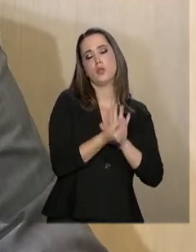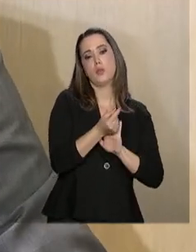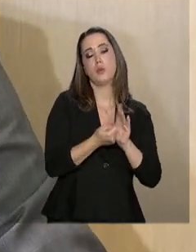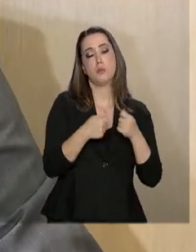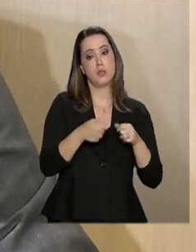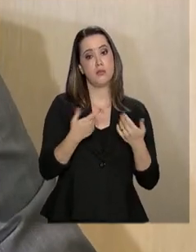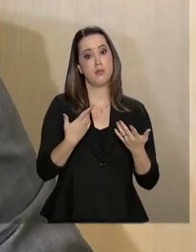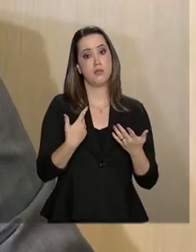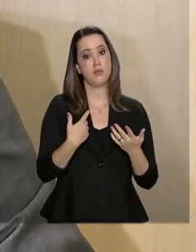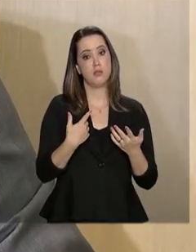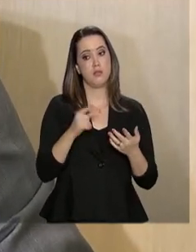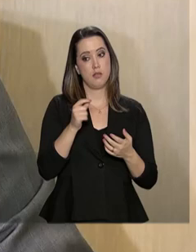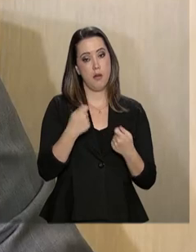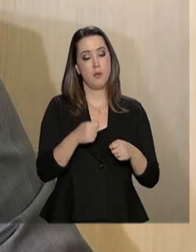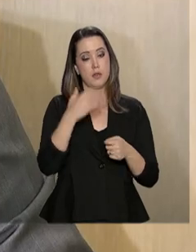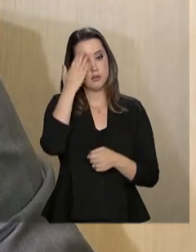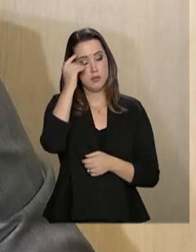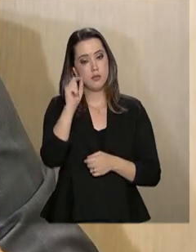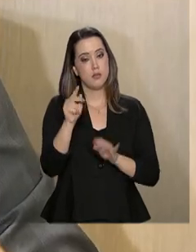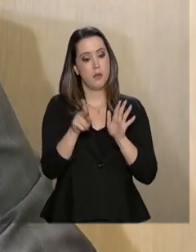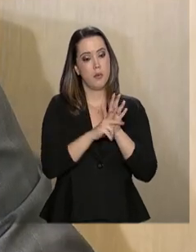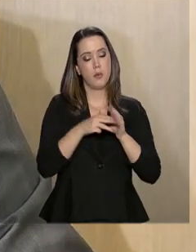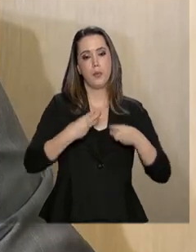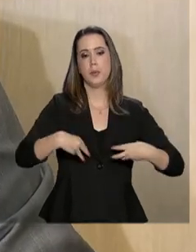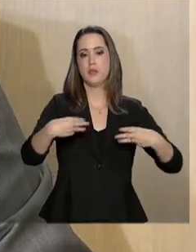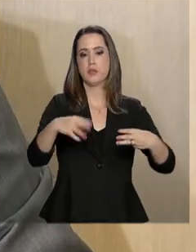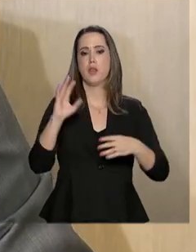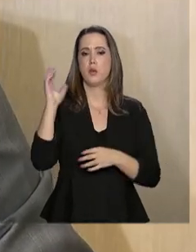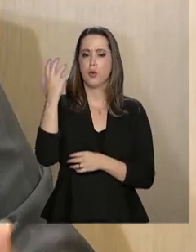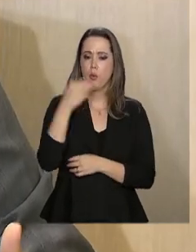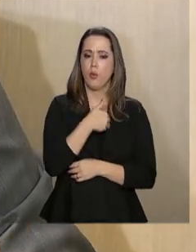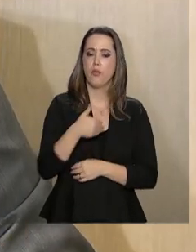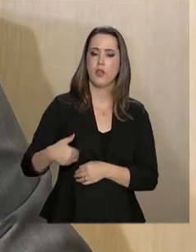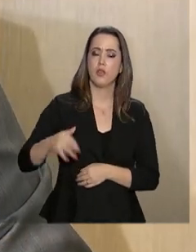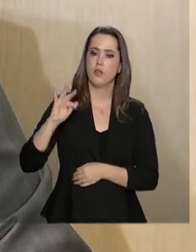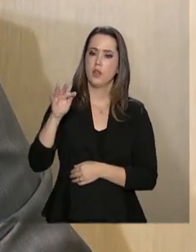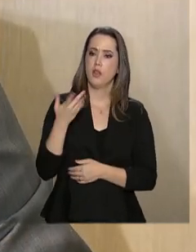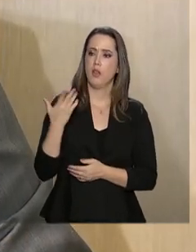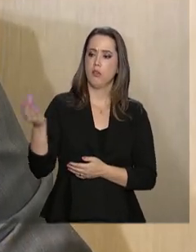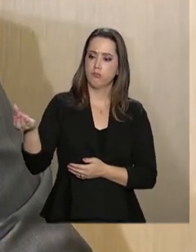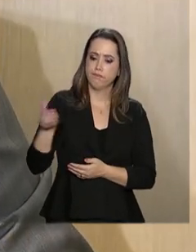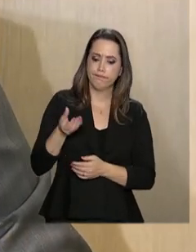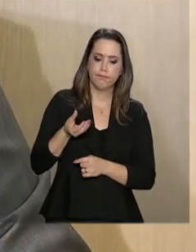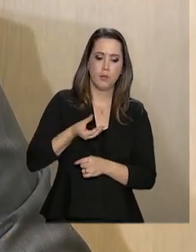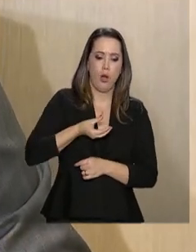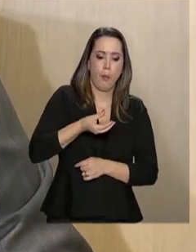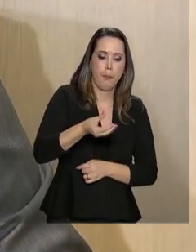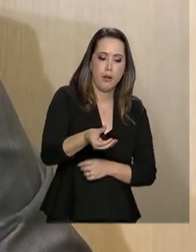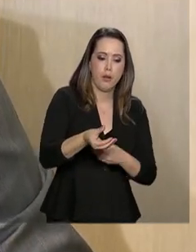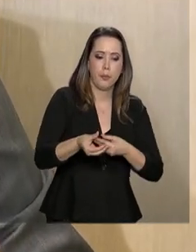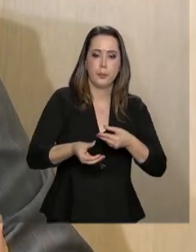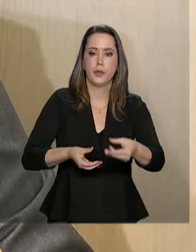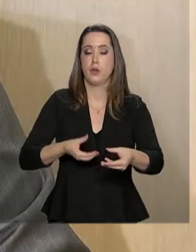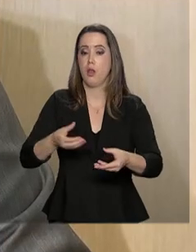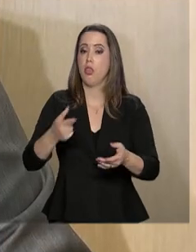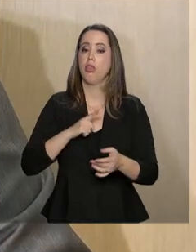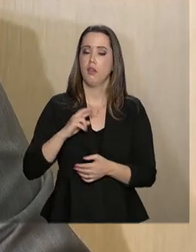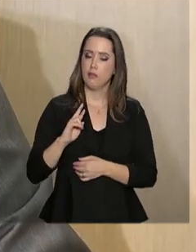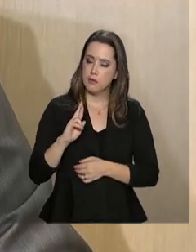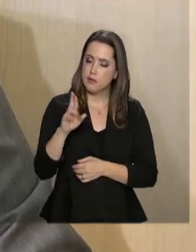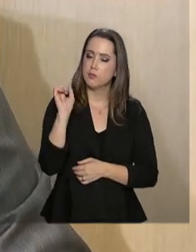você tem uma chancela do Ministério, uma chancela do Governo Federal sobre aquilo que está sendo executado. Portanto, nós temos uma